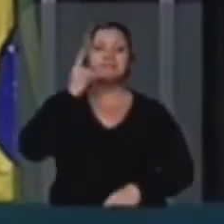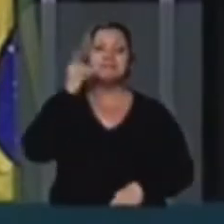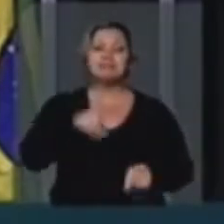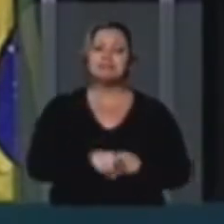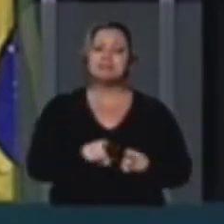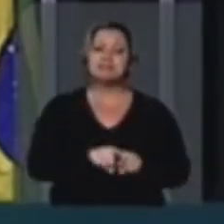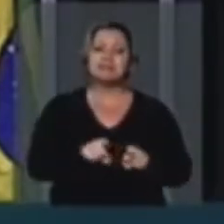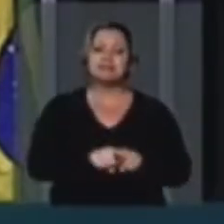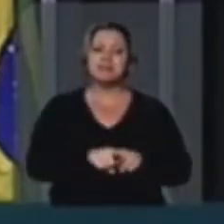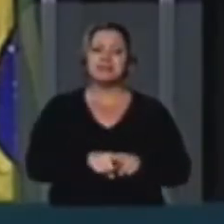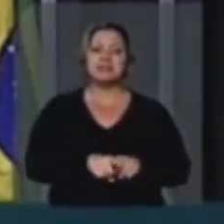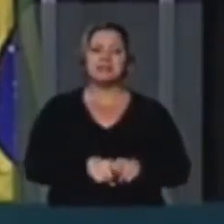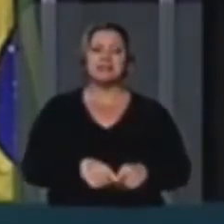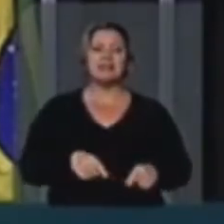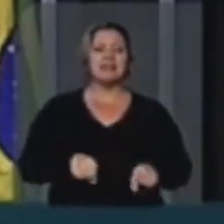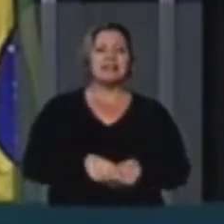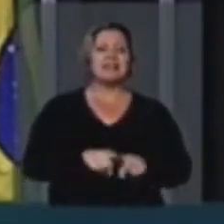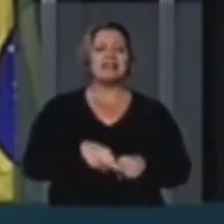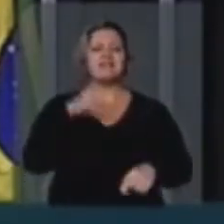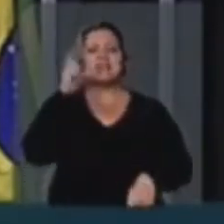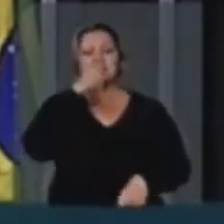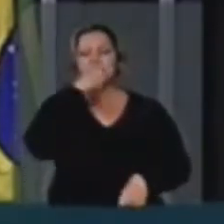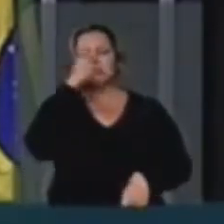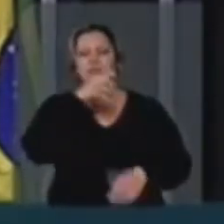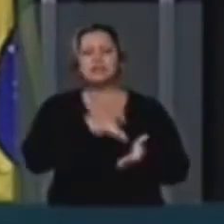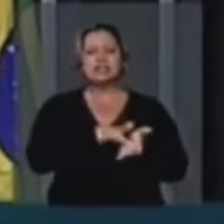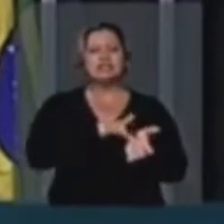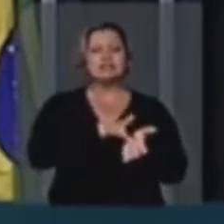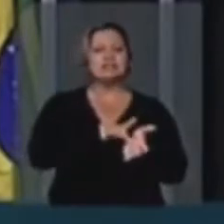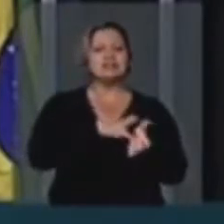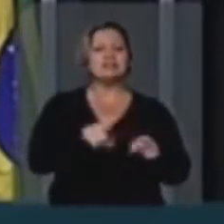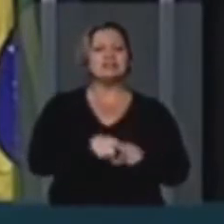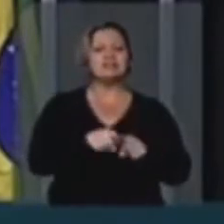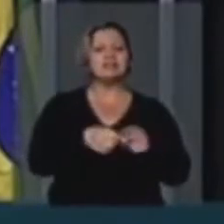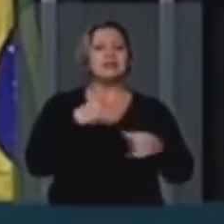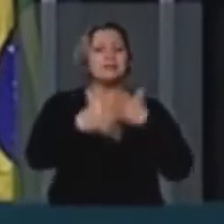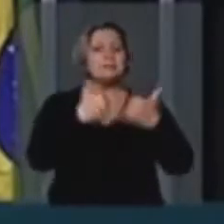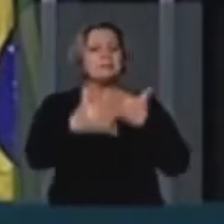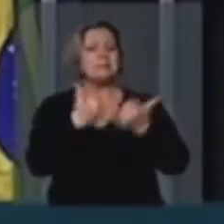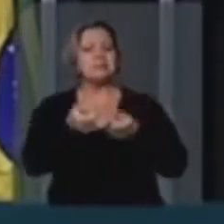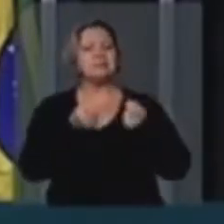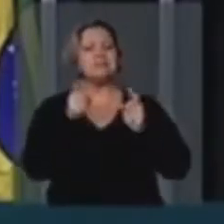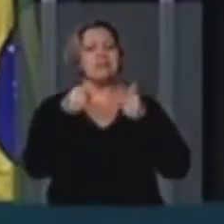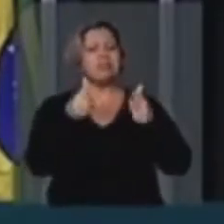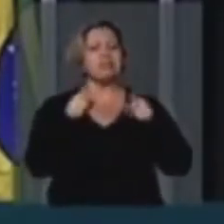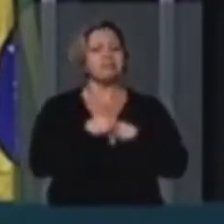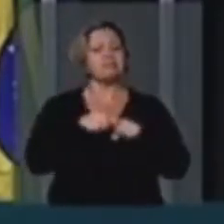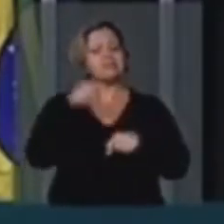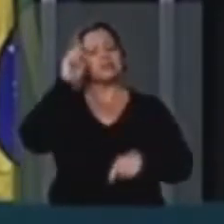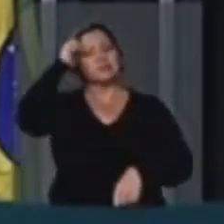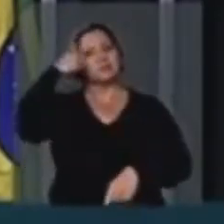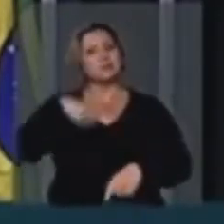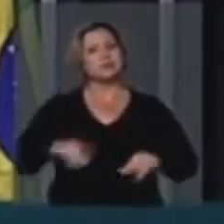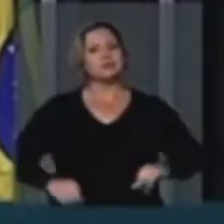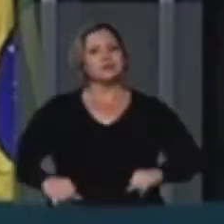Deixe de fazer patifaria com os negros sofridos em nosso país